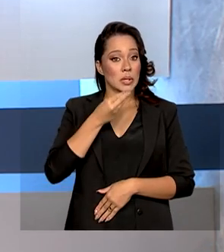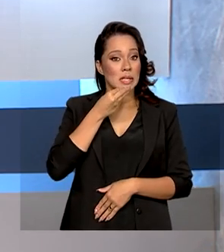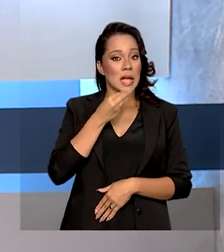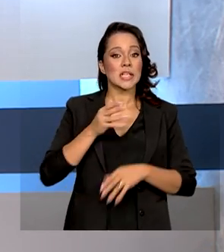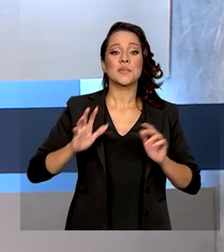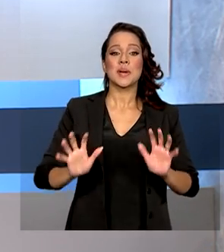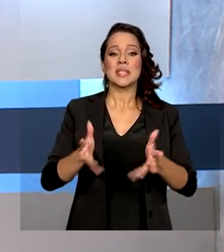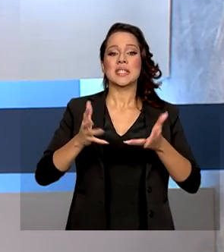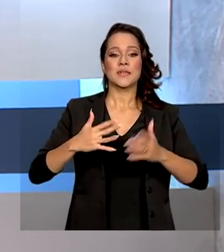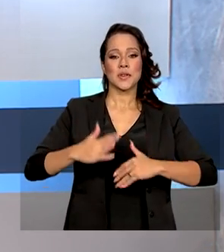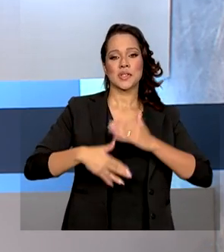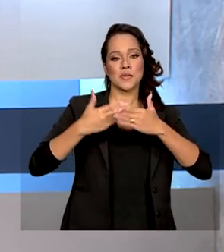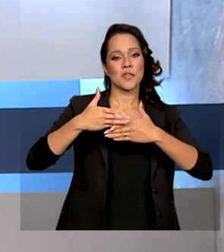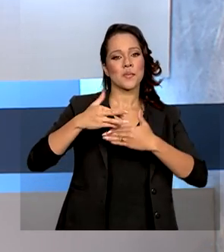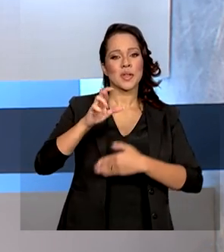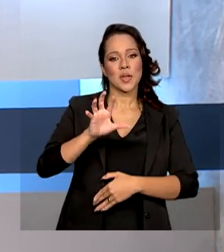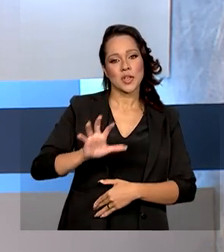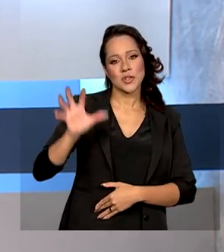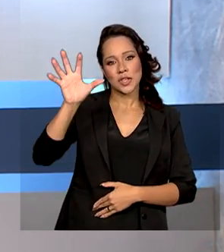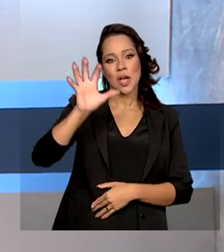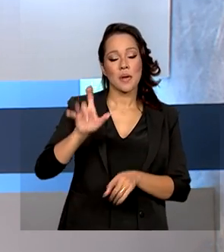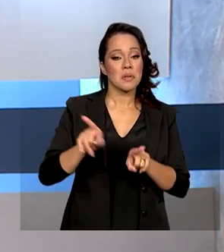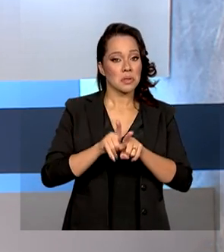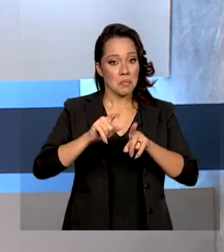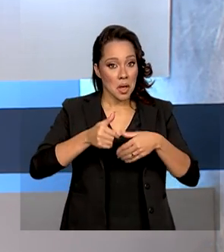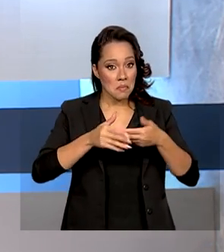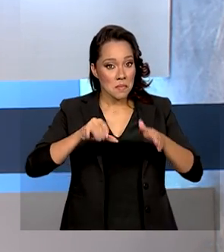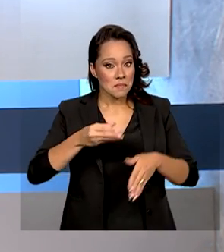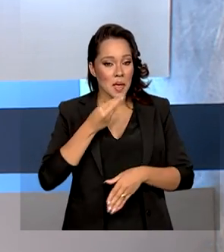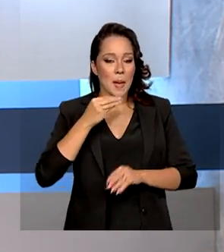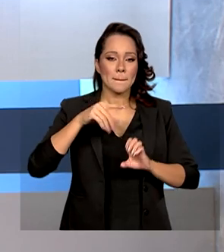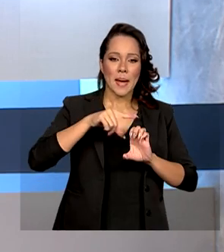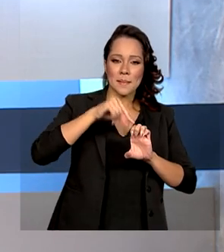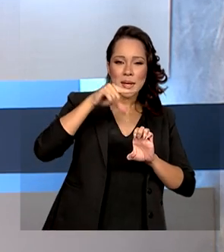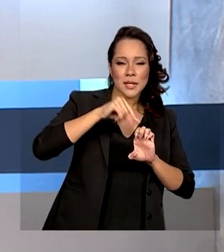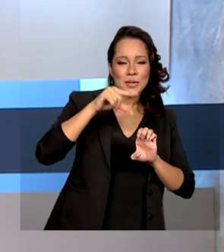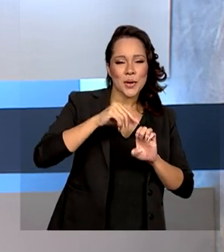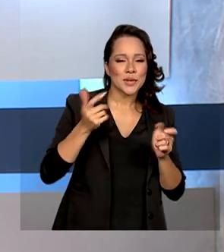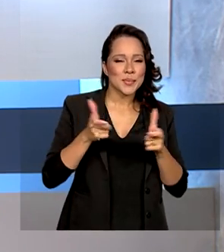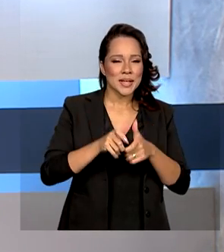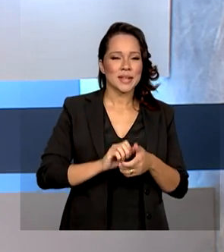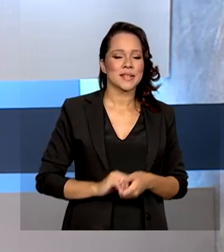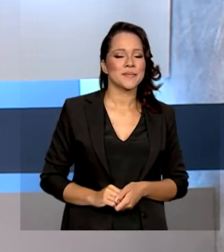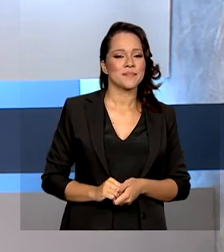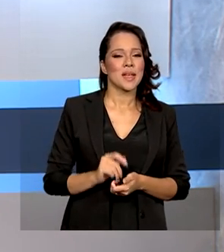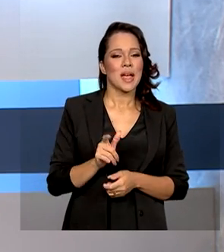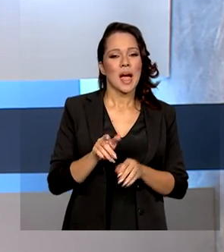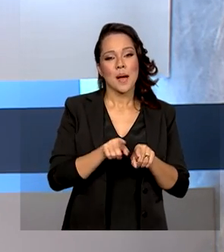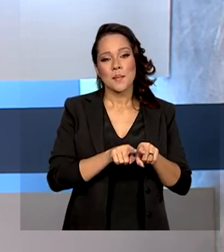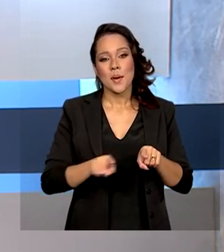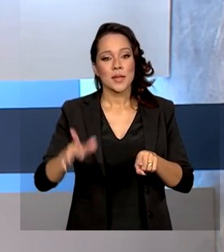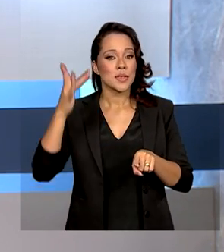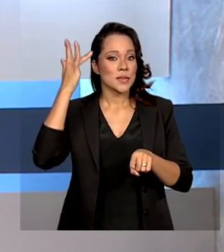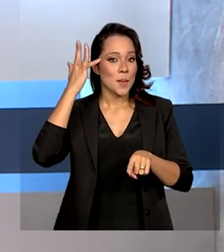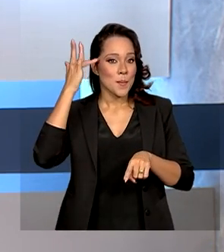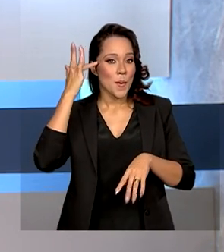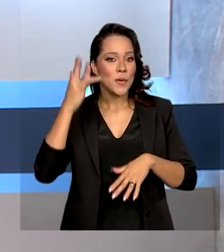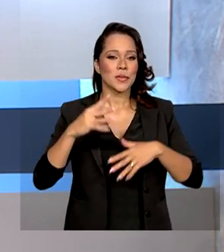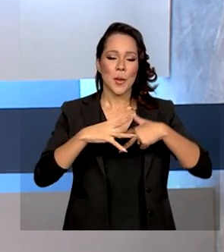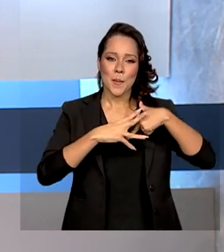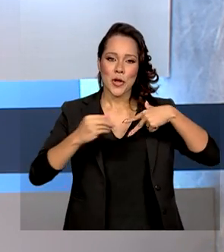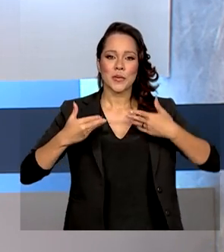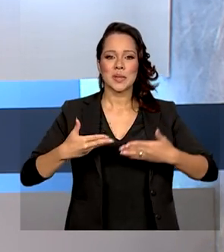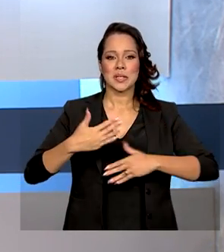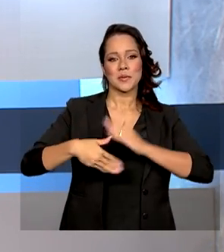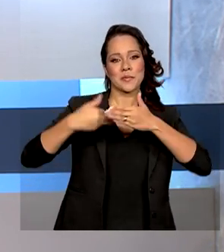incentivar o desenvolvimento regional e abrir portas para pequenos empreendedores. A rota da moda do Ministério do